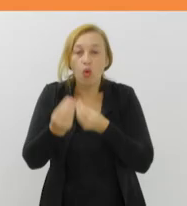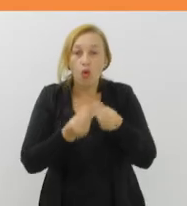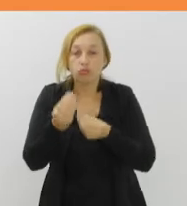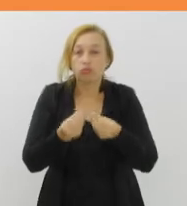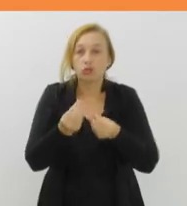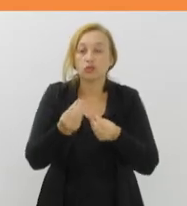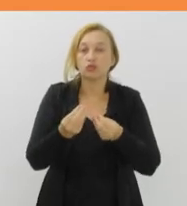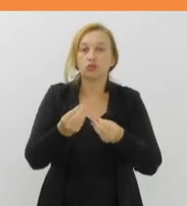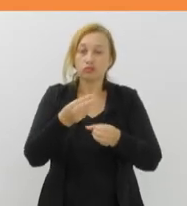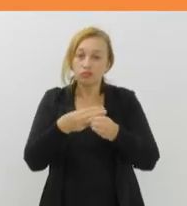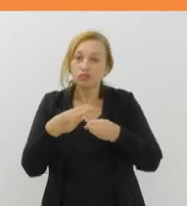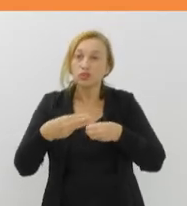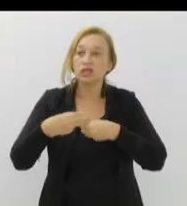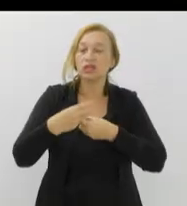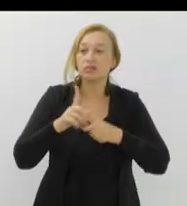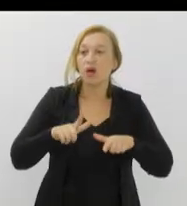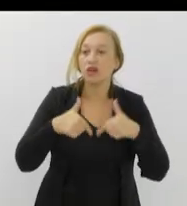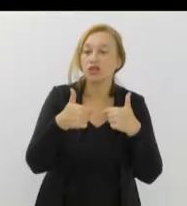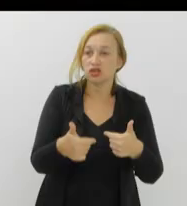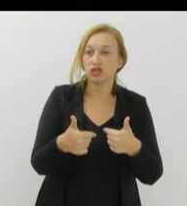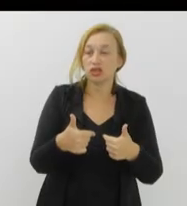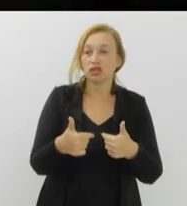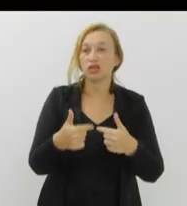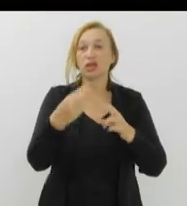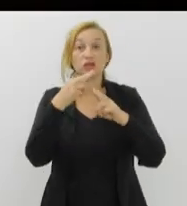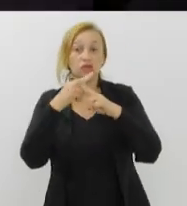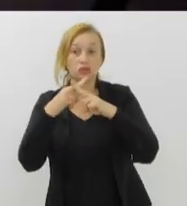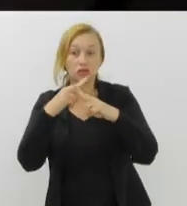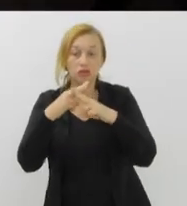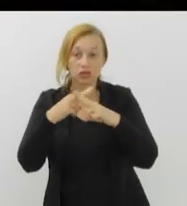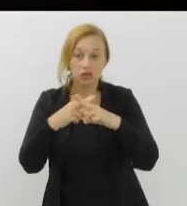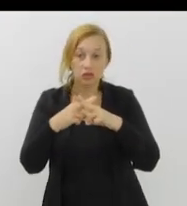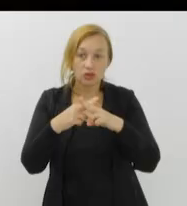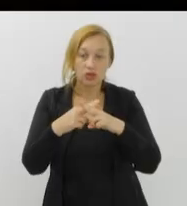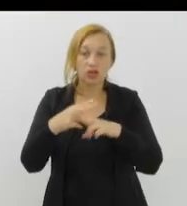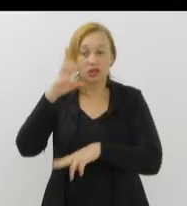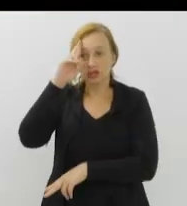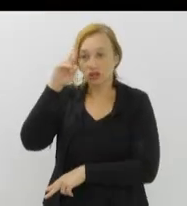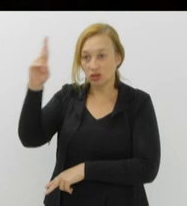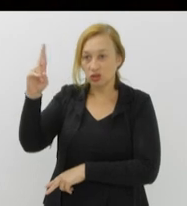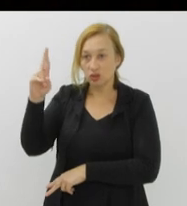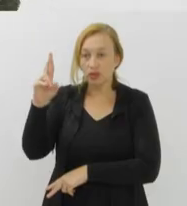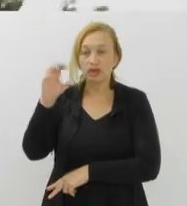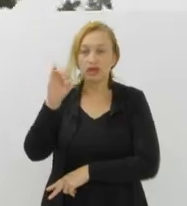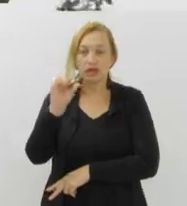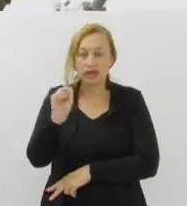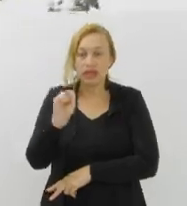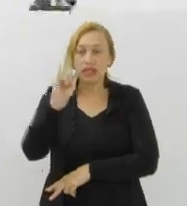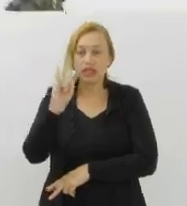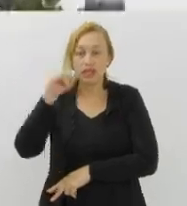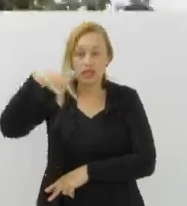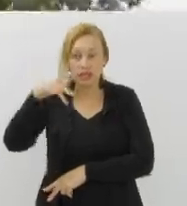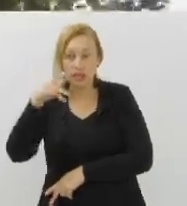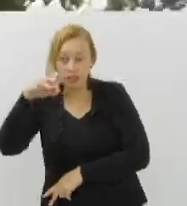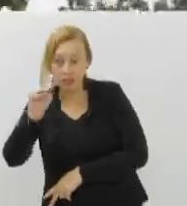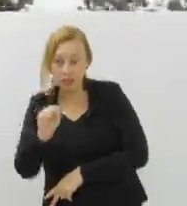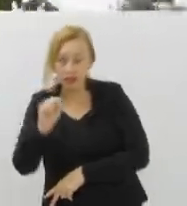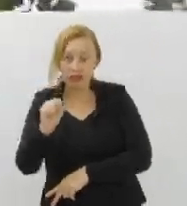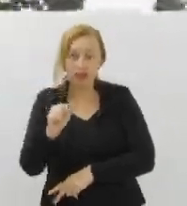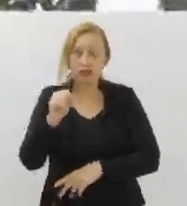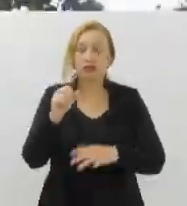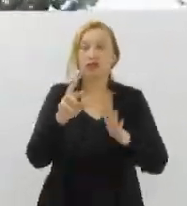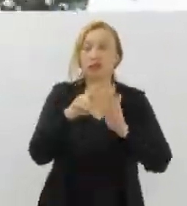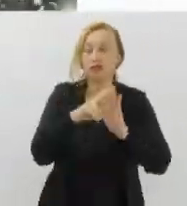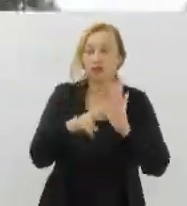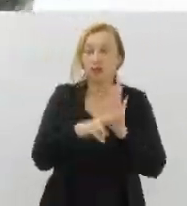atingido, o Estado, o Governo Federal, a Caixa Econômica Federal e o Comitê Gestor do Simples Nacional podem emitir normas para adiar o